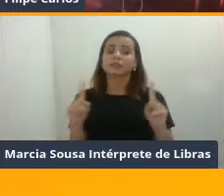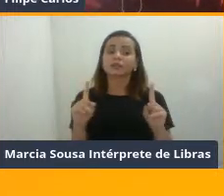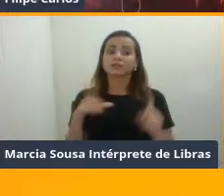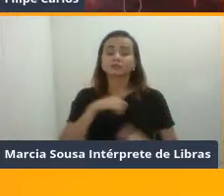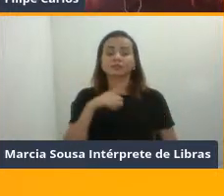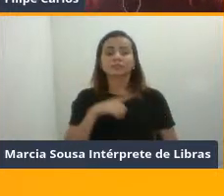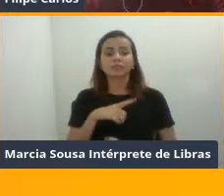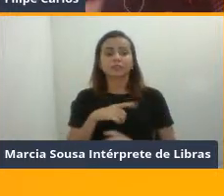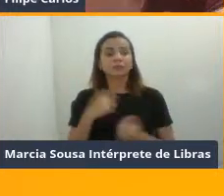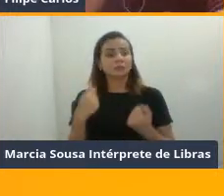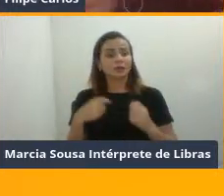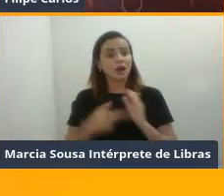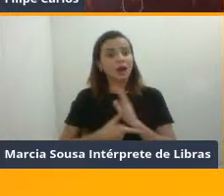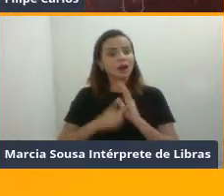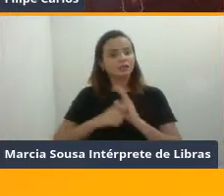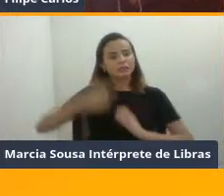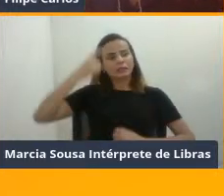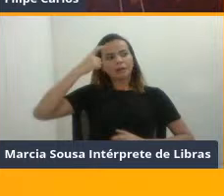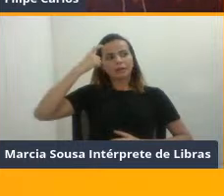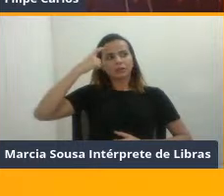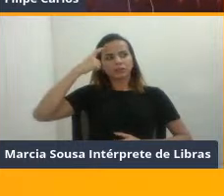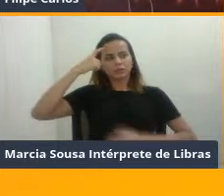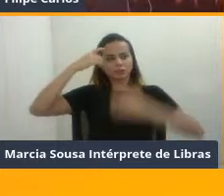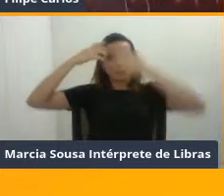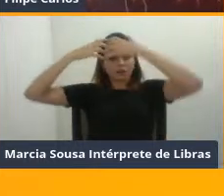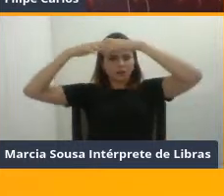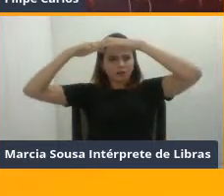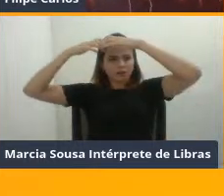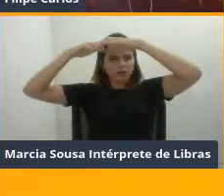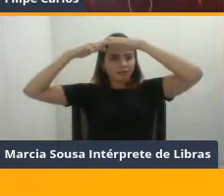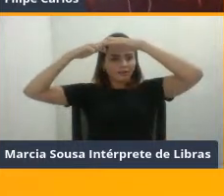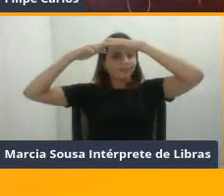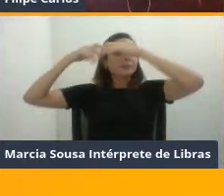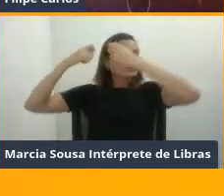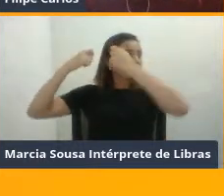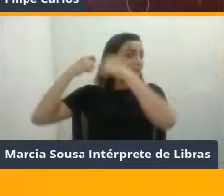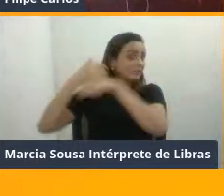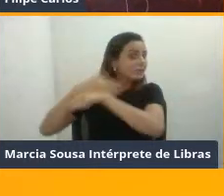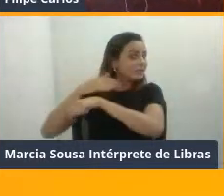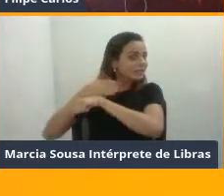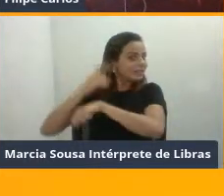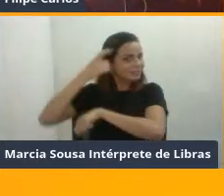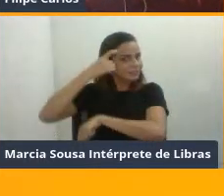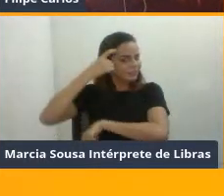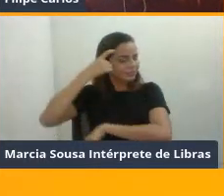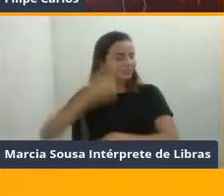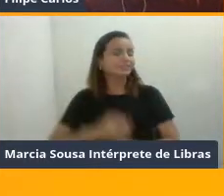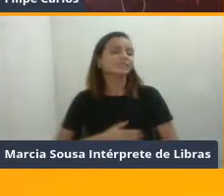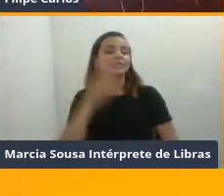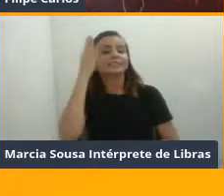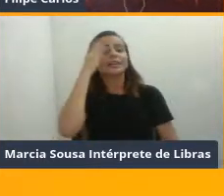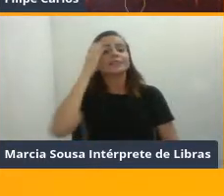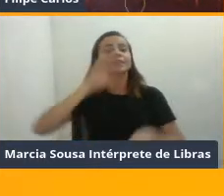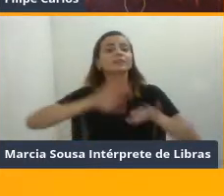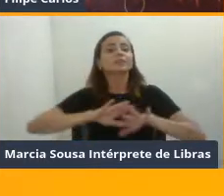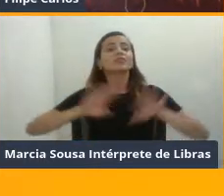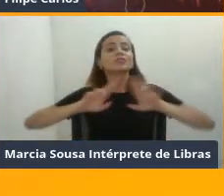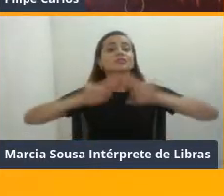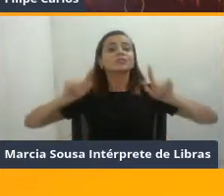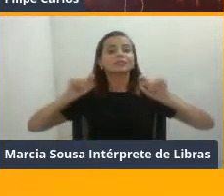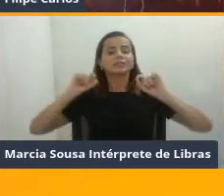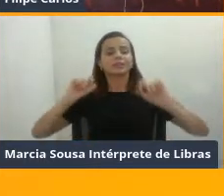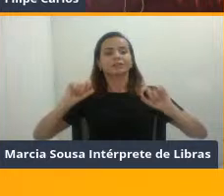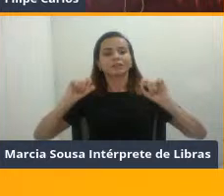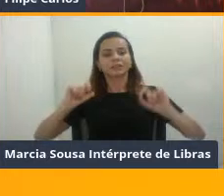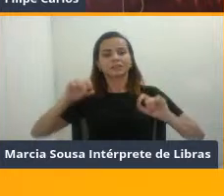exercício da mente, certo? Uma coisa muito ligada com a outra. É saber diferenciar motivação de